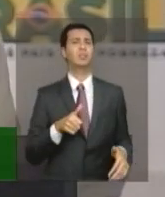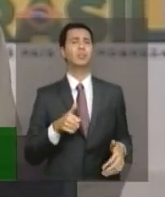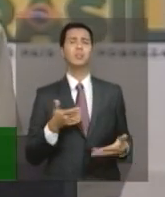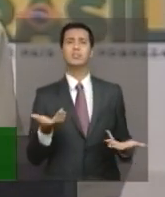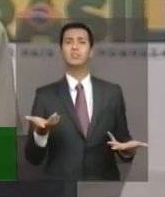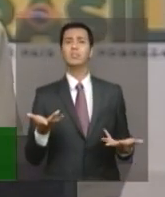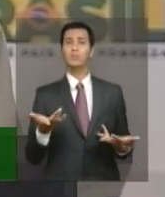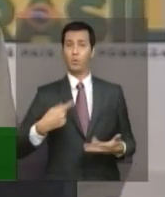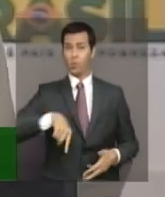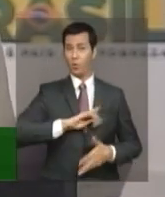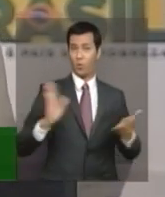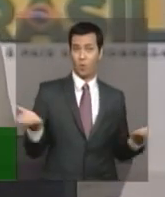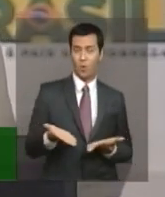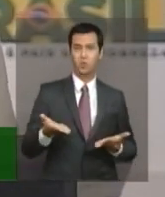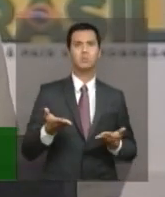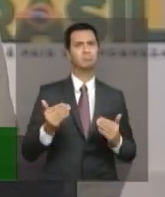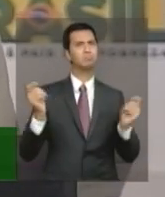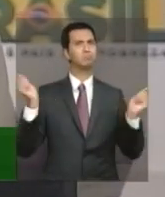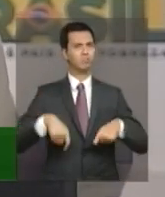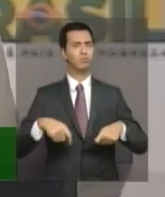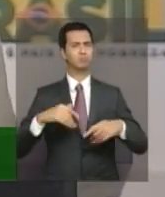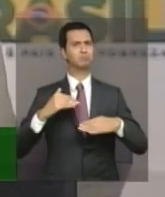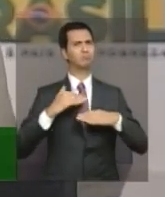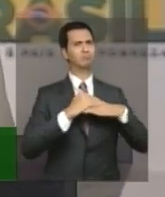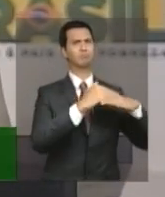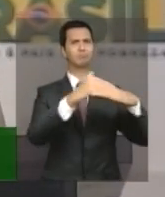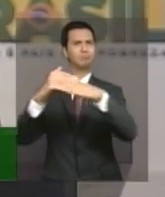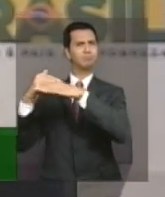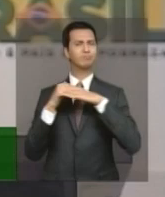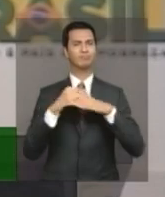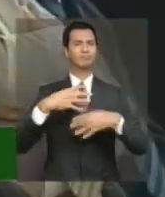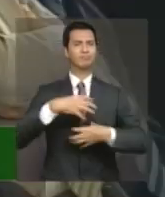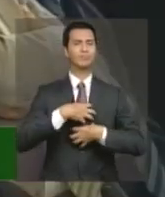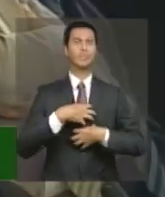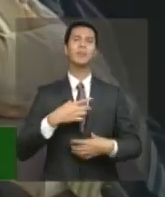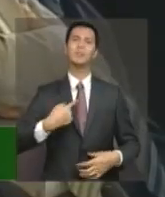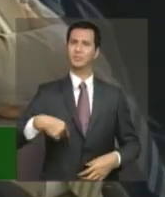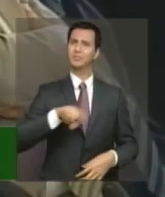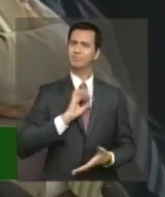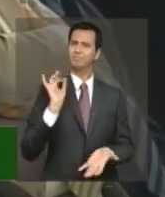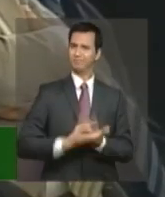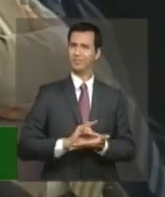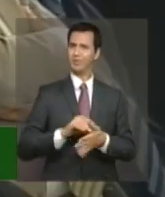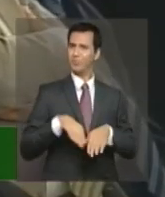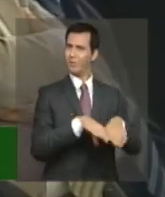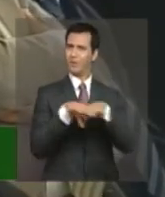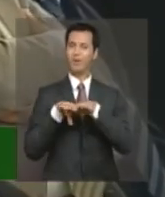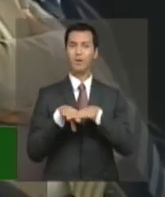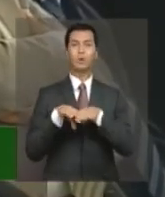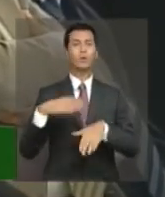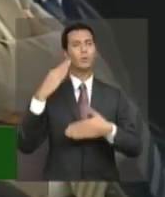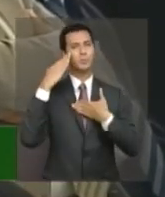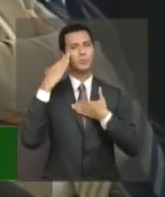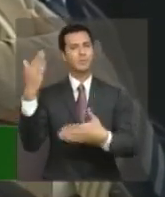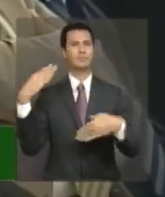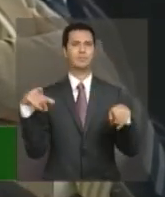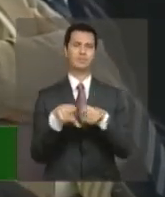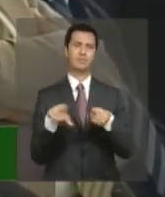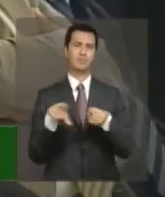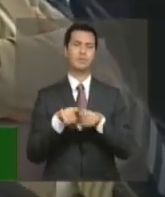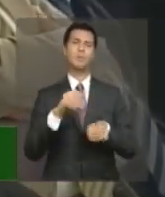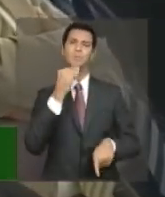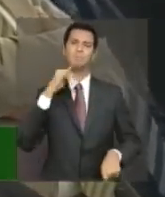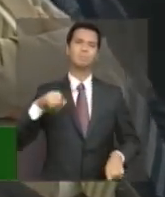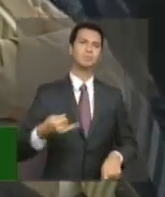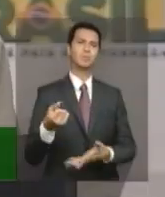igual para igual, porque nós somos todos iguais, na verdade, né? Então nós agradecemos pela oportunidade que tivemos, pelo prefeito de Osasco acreditar em nós,